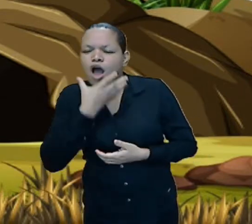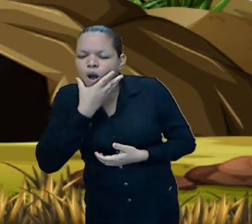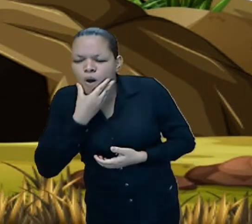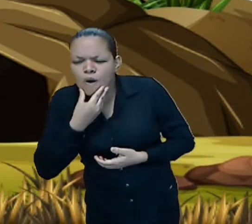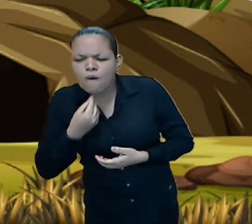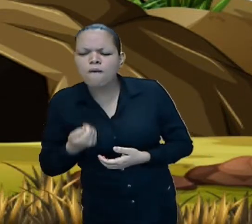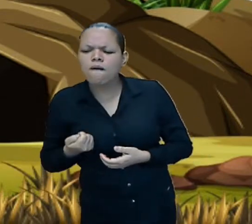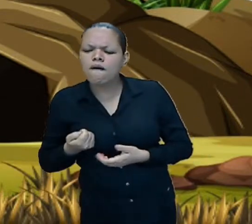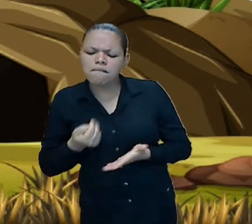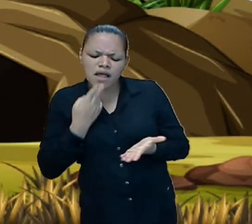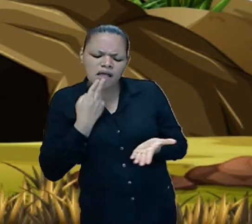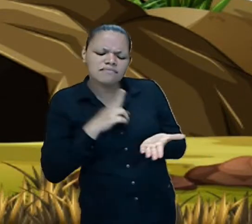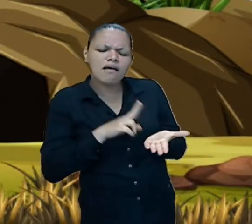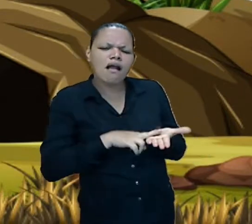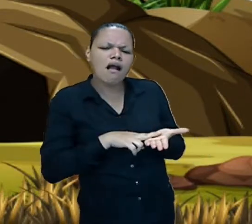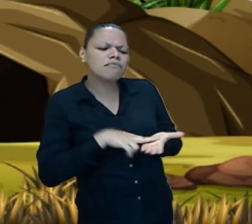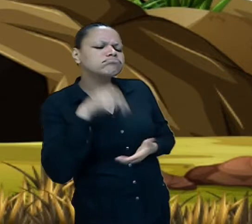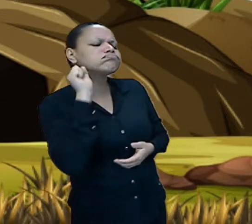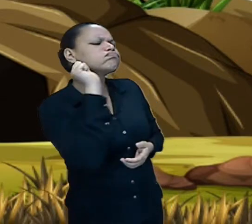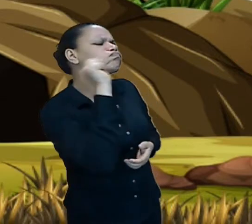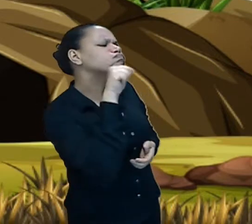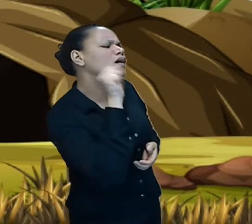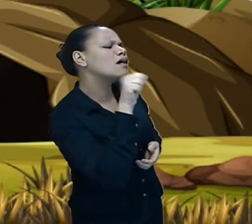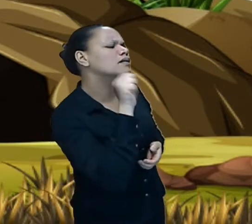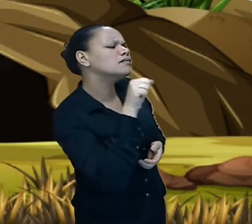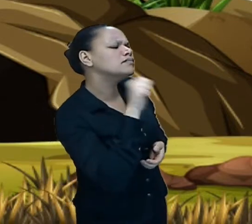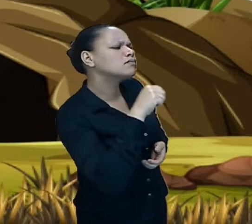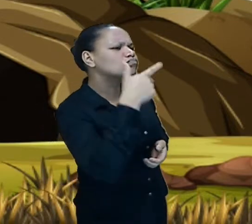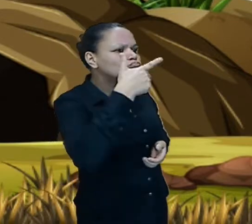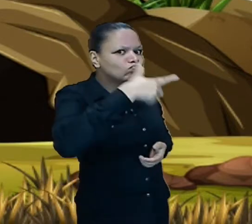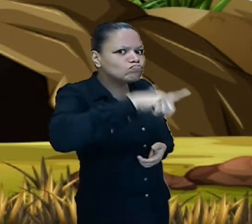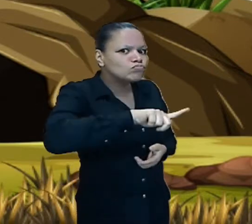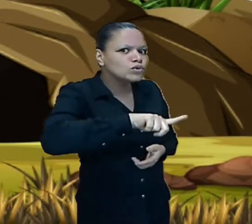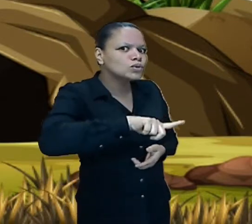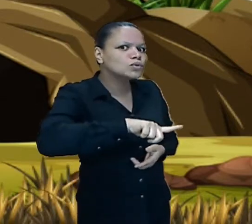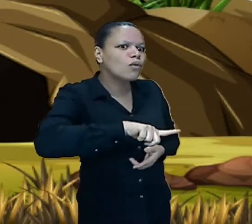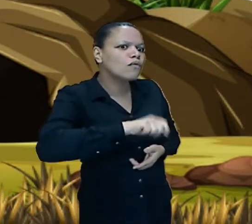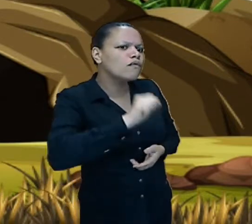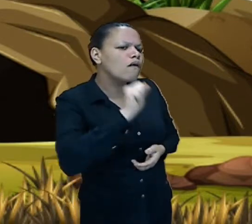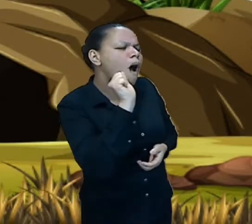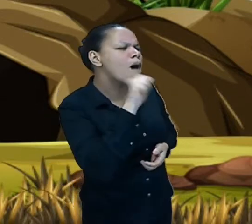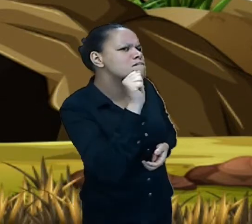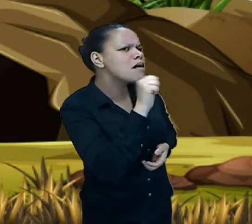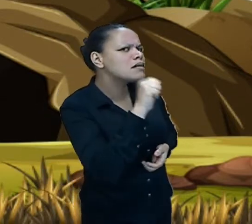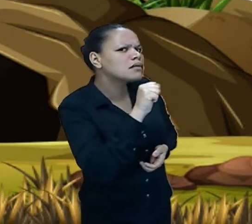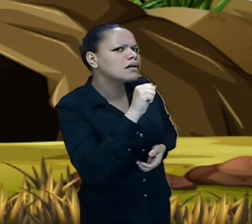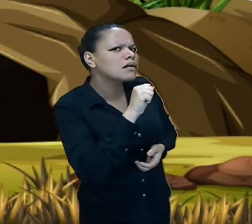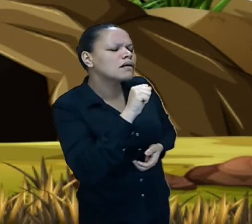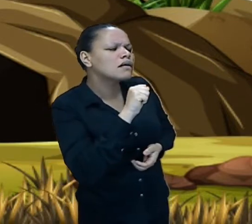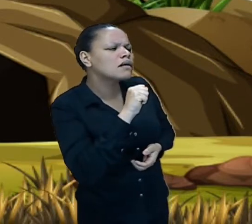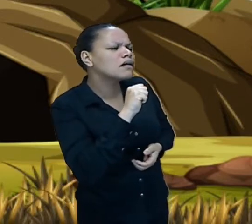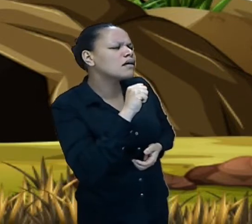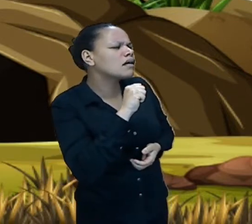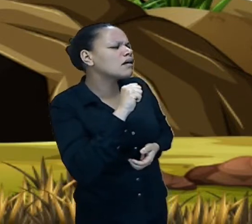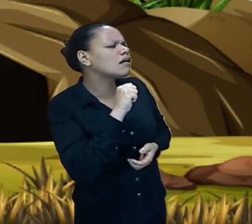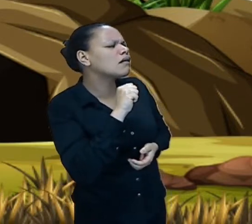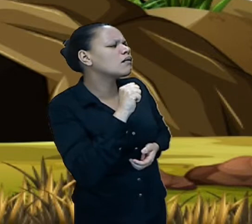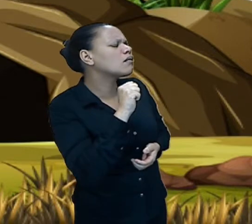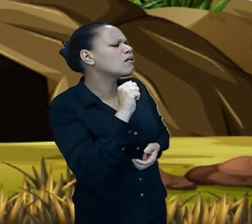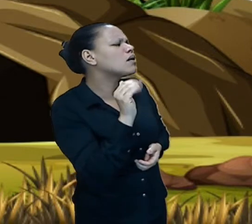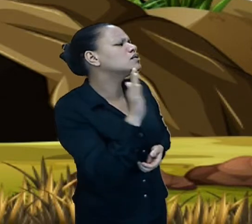em frente a caverna cavernosa ele bateu chamou